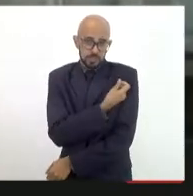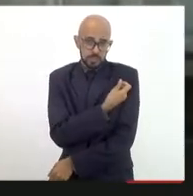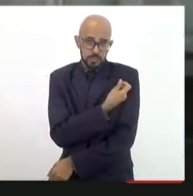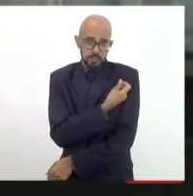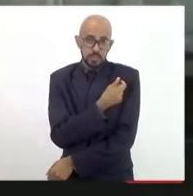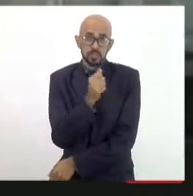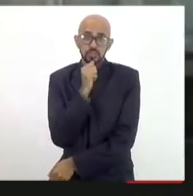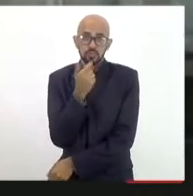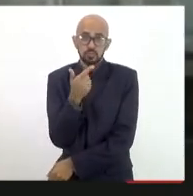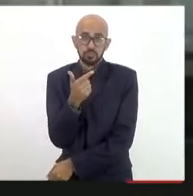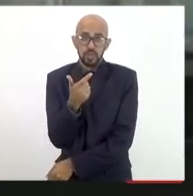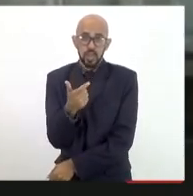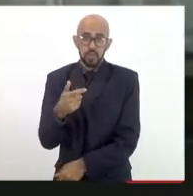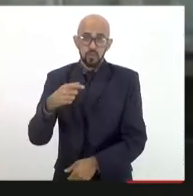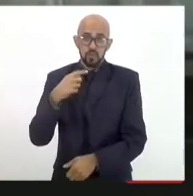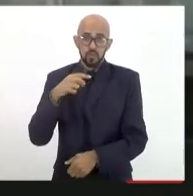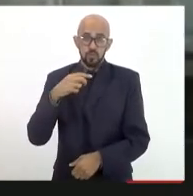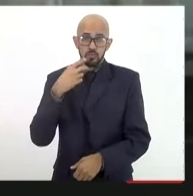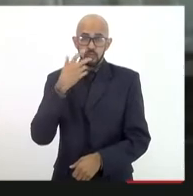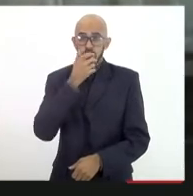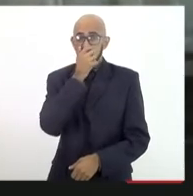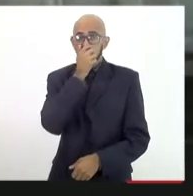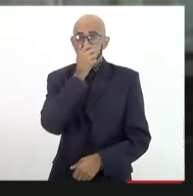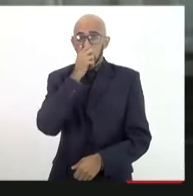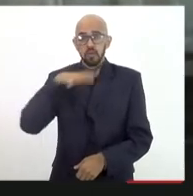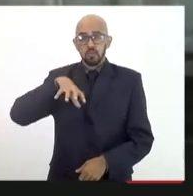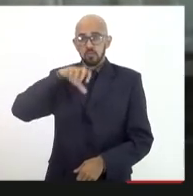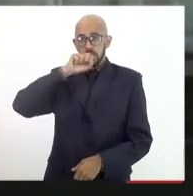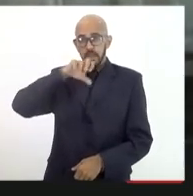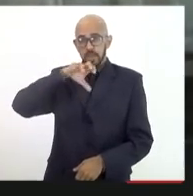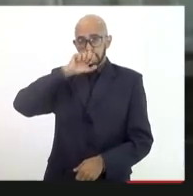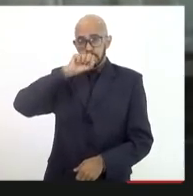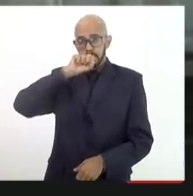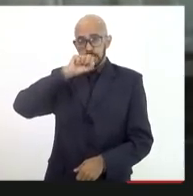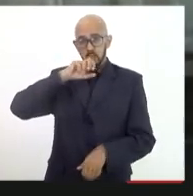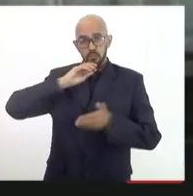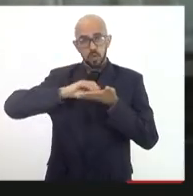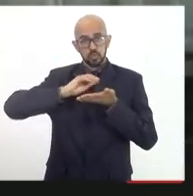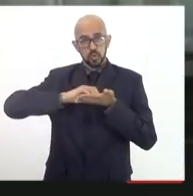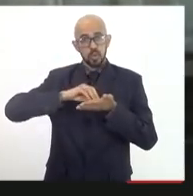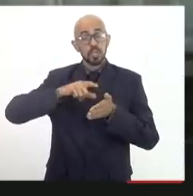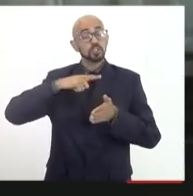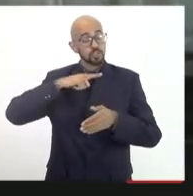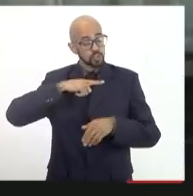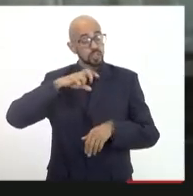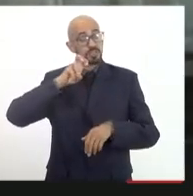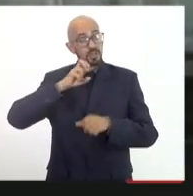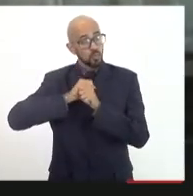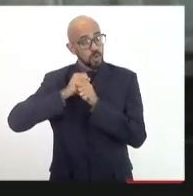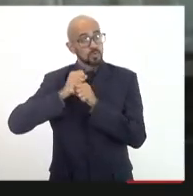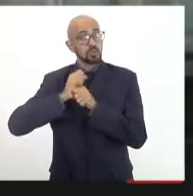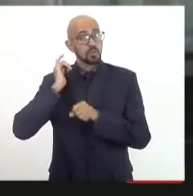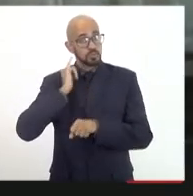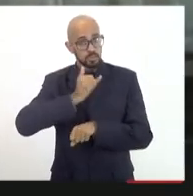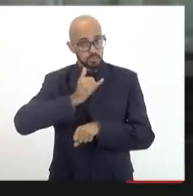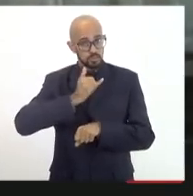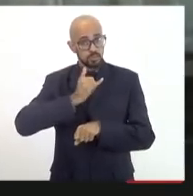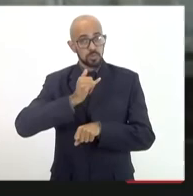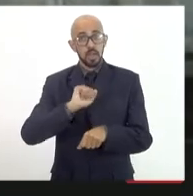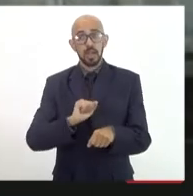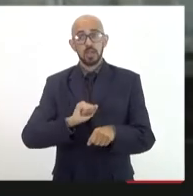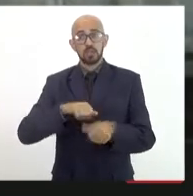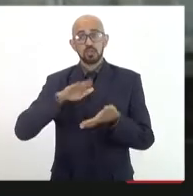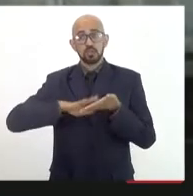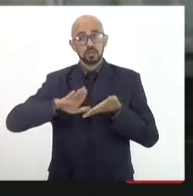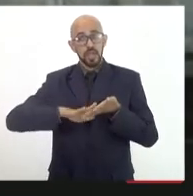cinco anos que a gente tinha que ter produção de ventilador e os gastos emergenciais tomaram conta e não deixaram a gente ter uma estratégia para